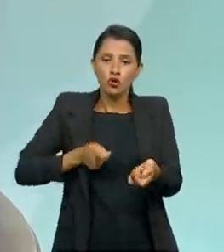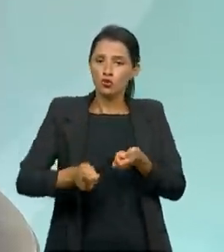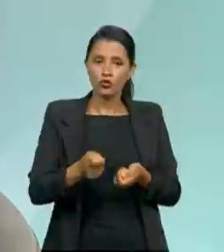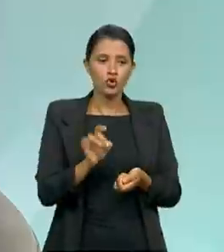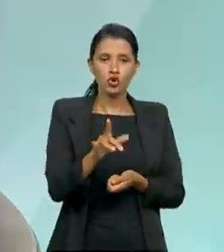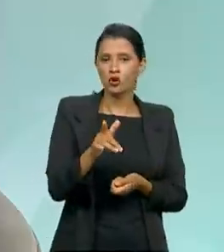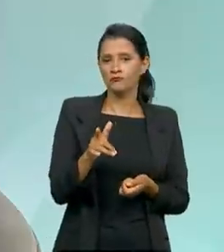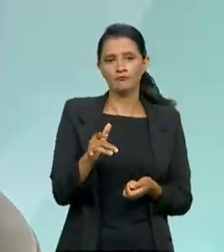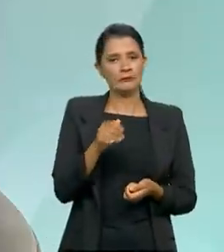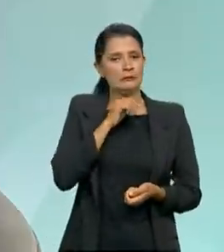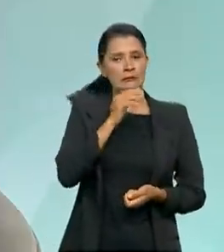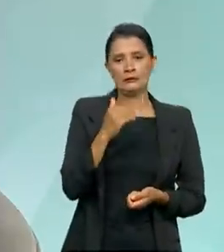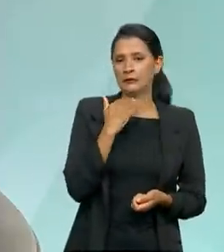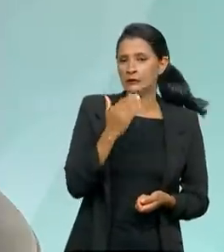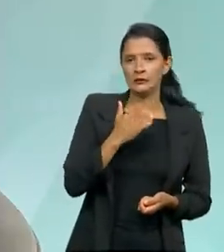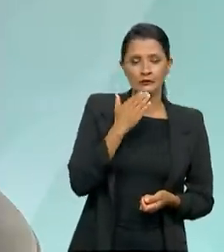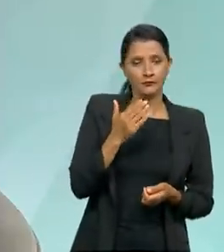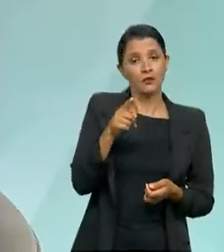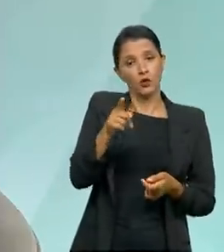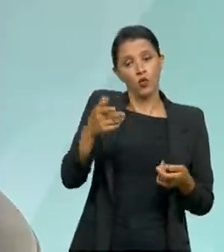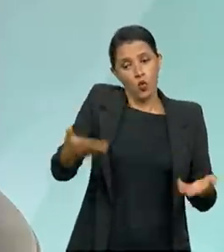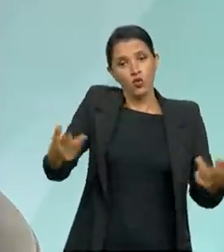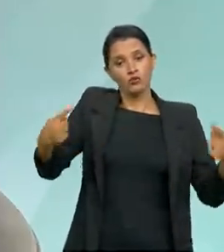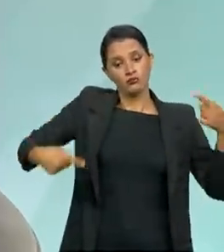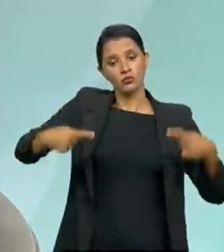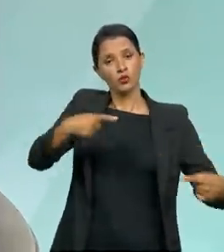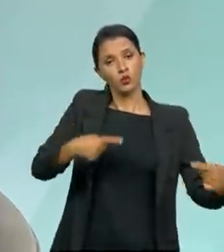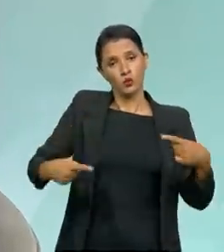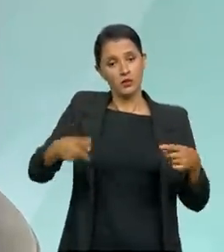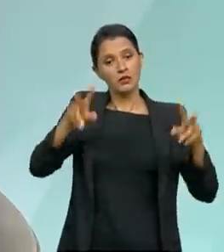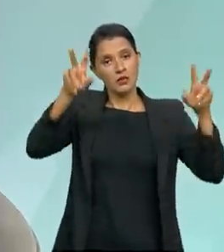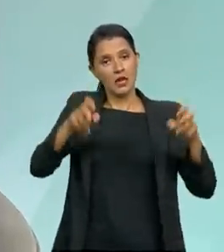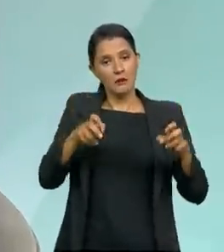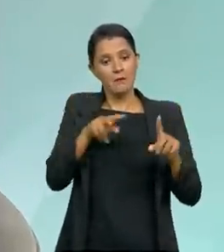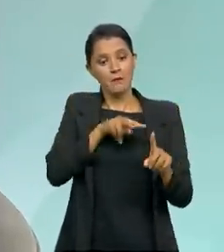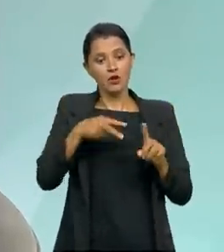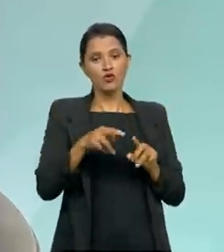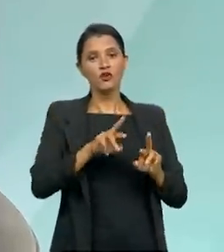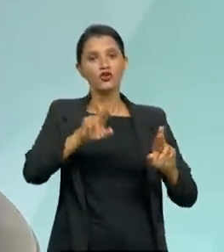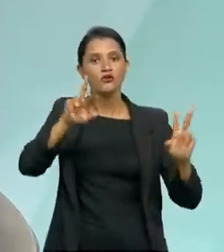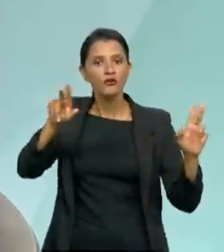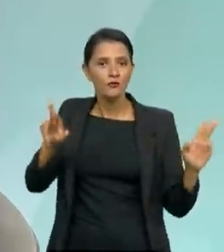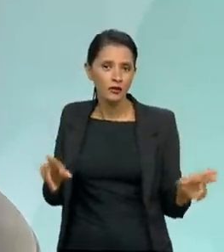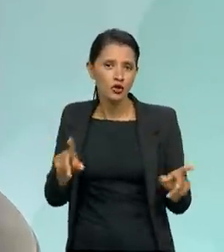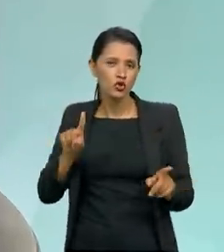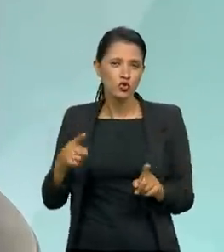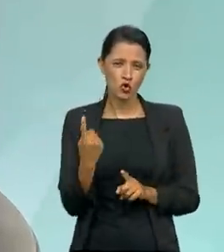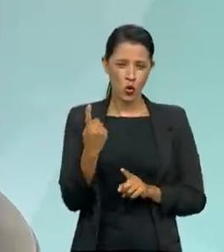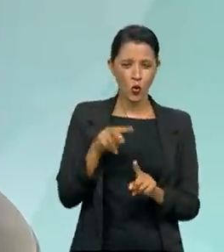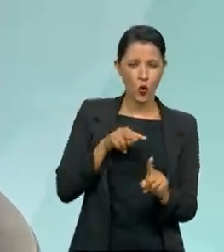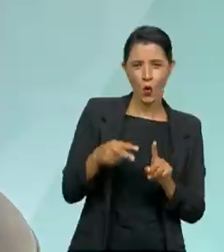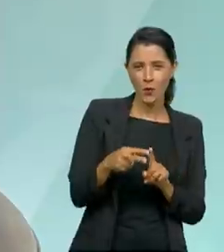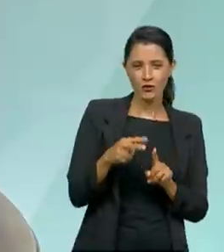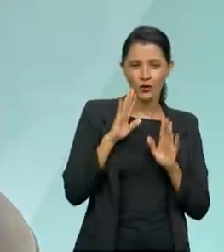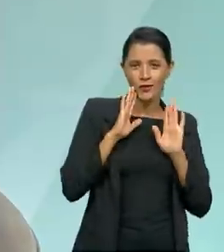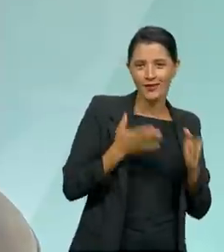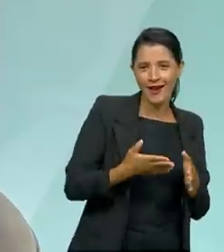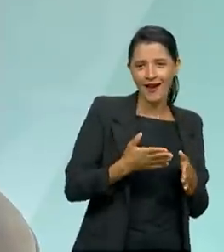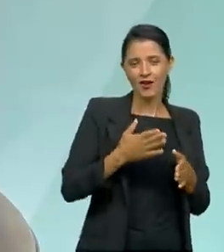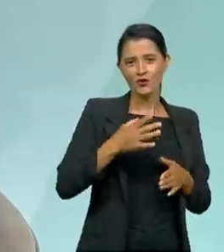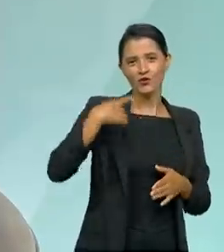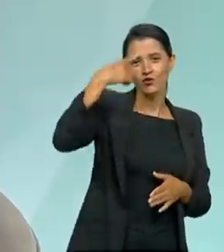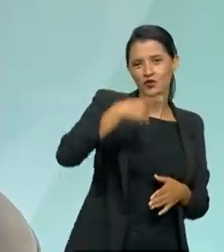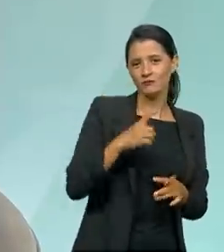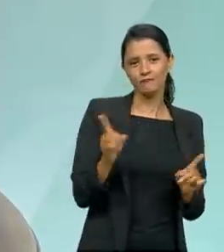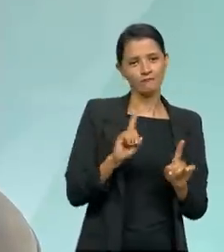não adianta. Hoje, por isso que você discute esse tema sobre várias perspectivas. Não só uma perspectiva do direito, mas você